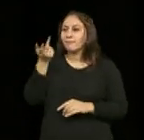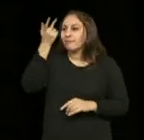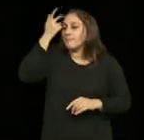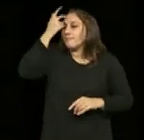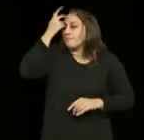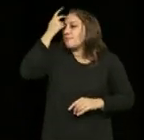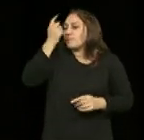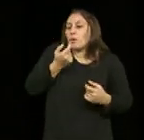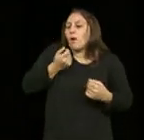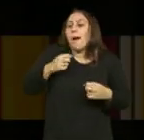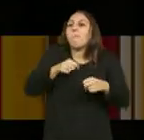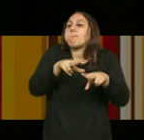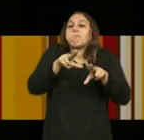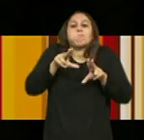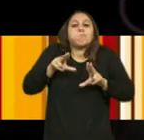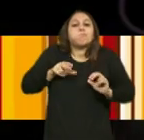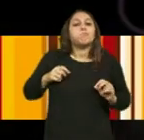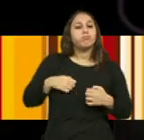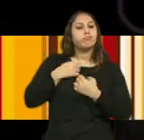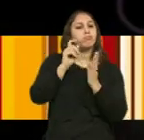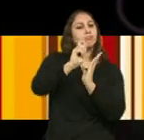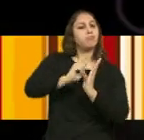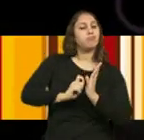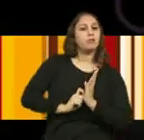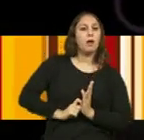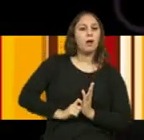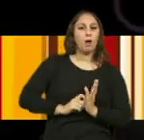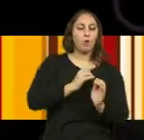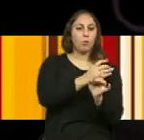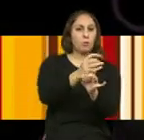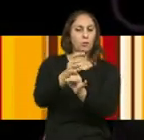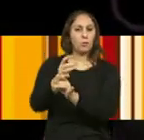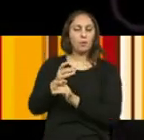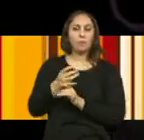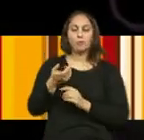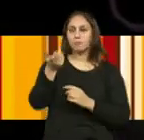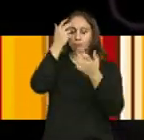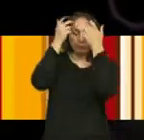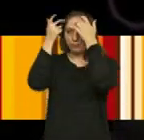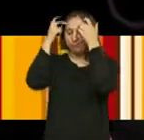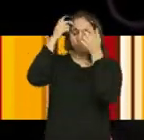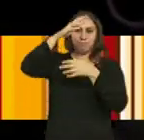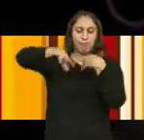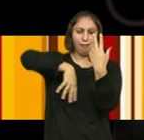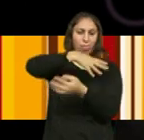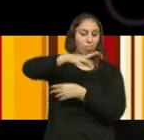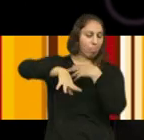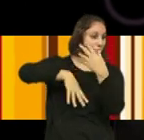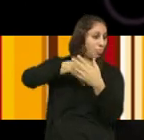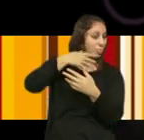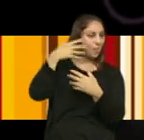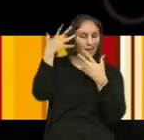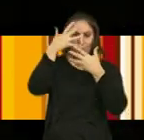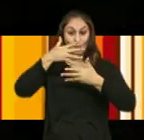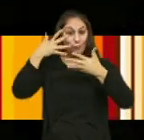limpidamente com uma questão, pouca alteração tiveram. Outros que apareceram de uma forma muito embrulhada, com muitas